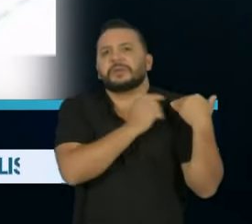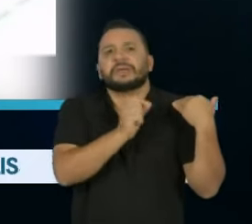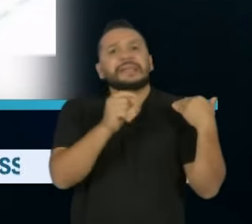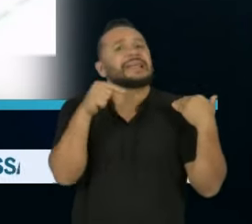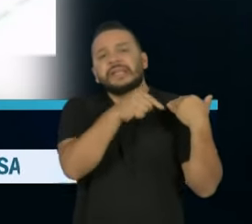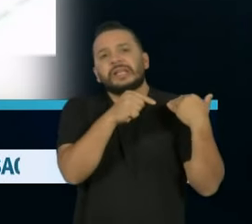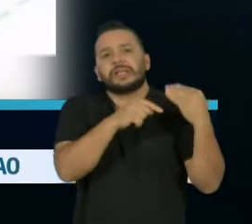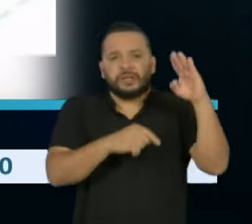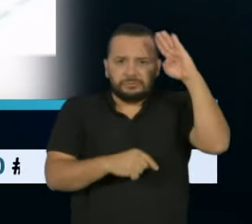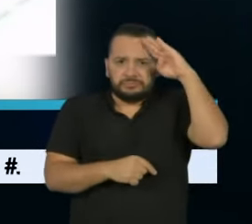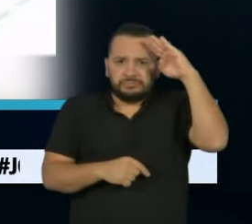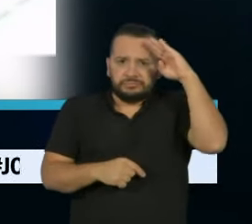funcionalidade institucional. E aí